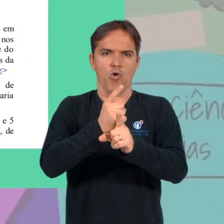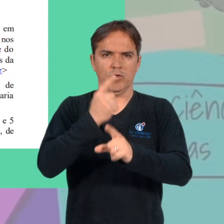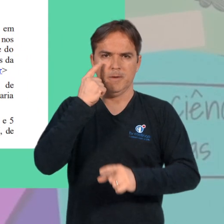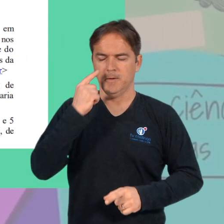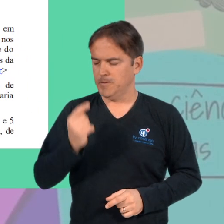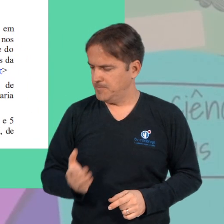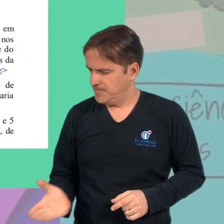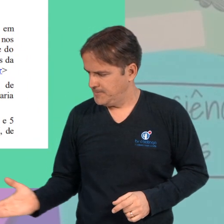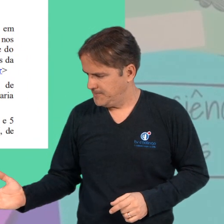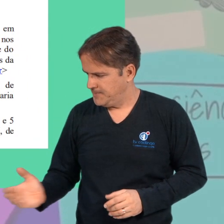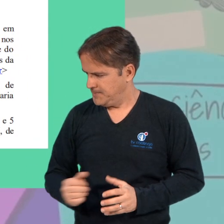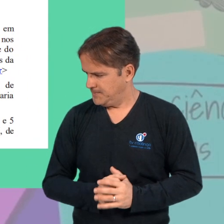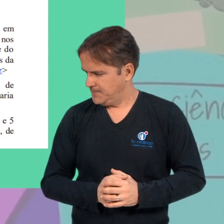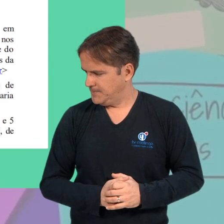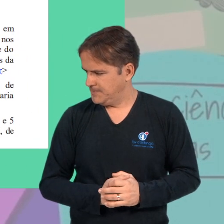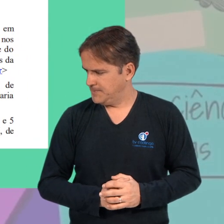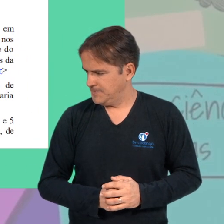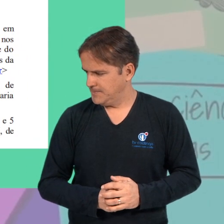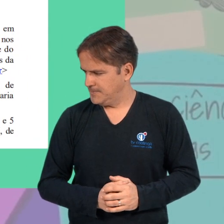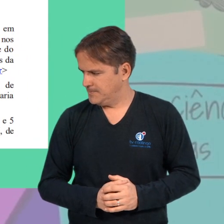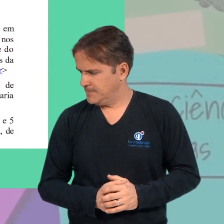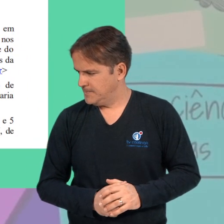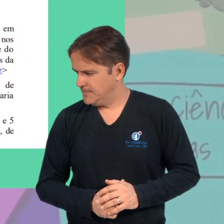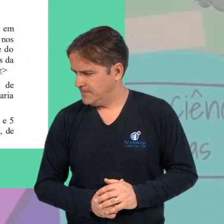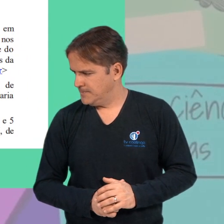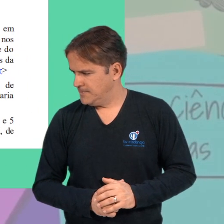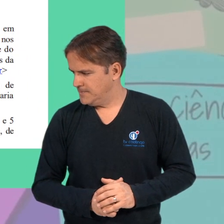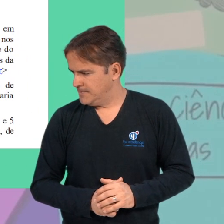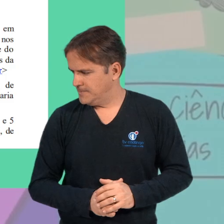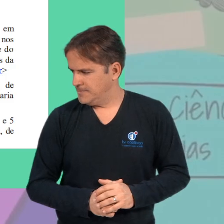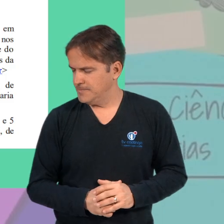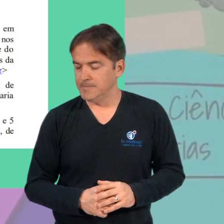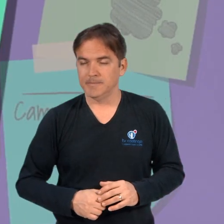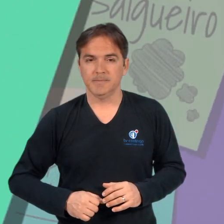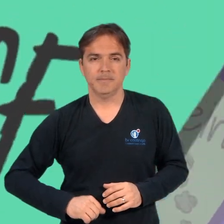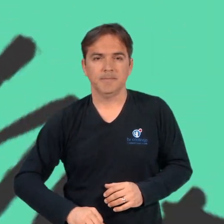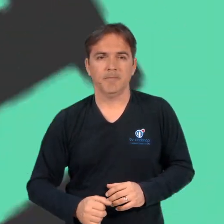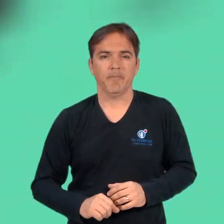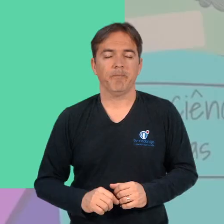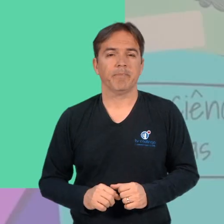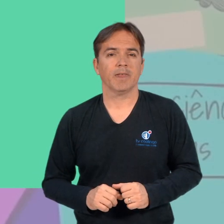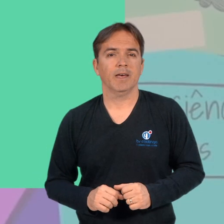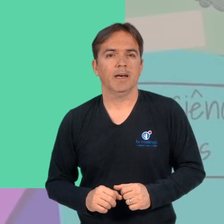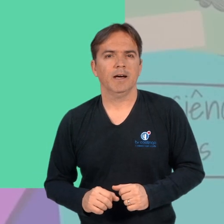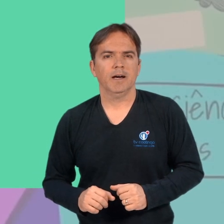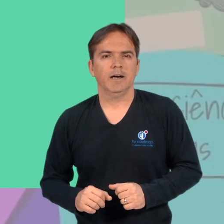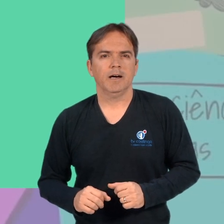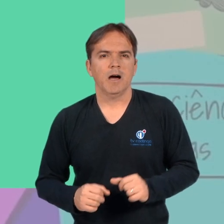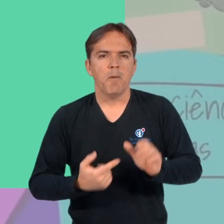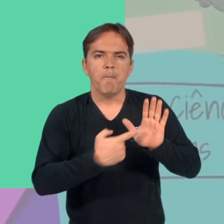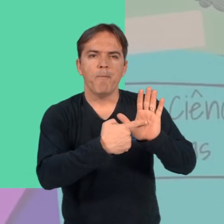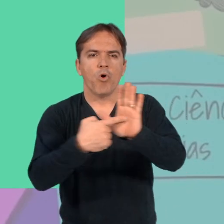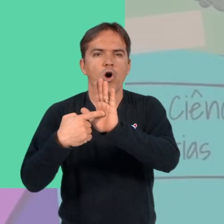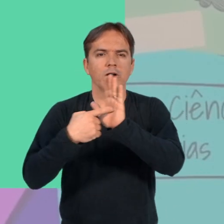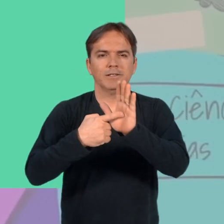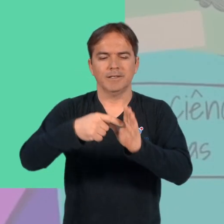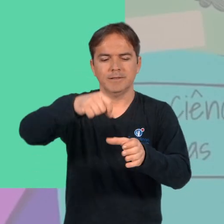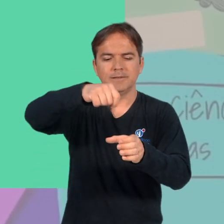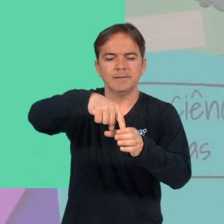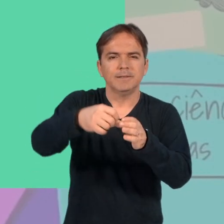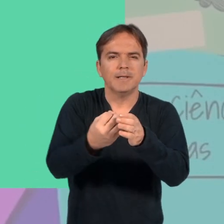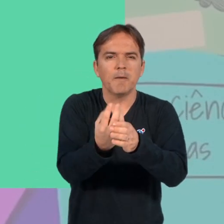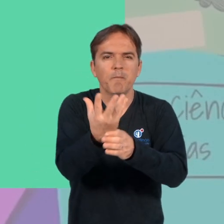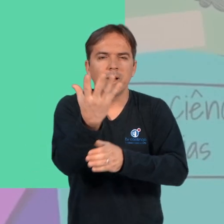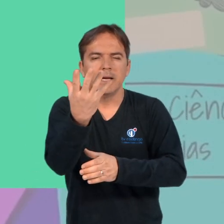confere no site produçãovegetal.univasf.edu.br A Mostra Sementes é a primeira